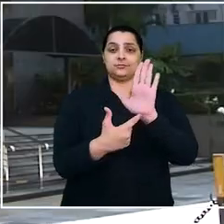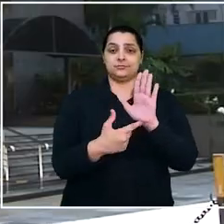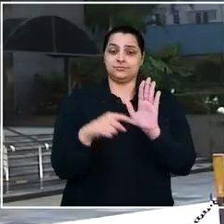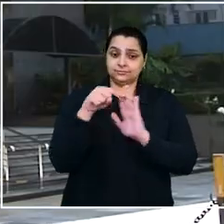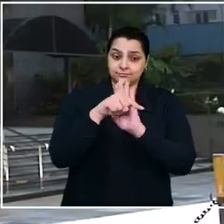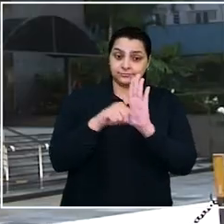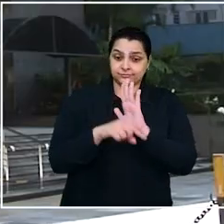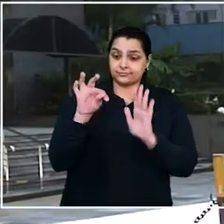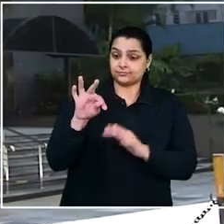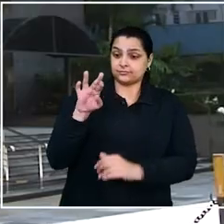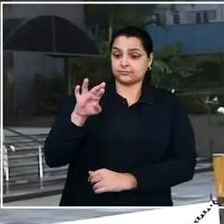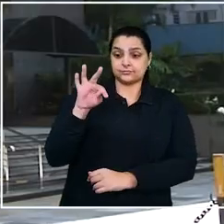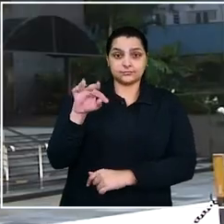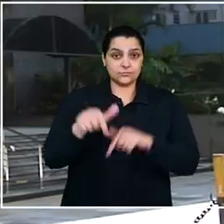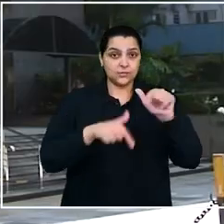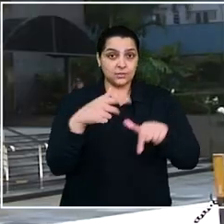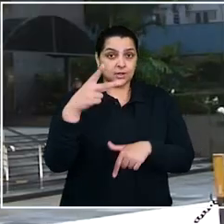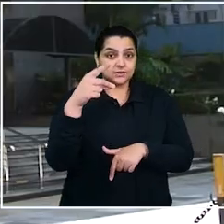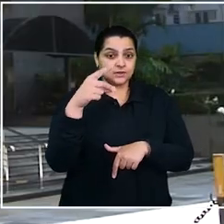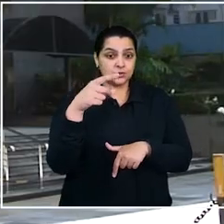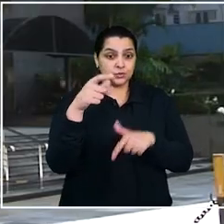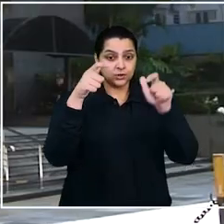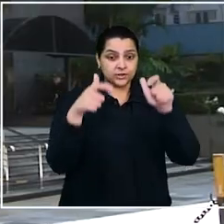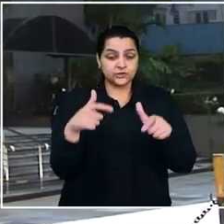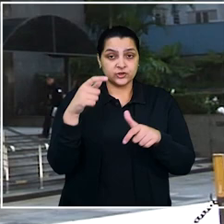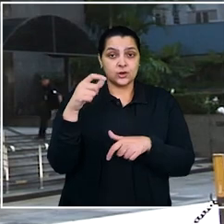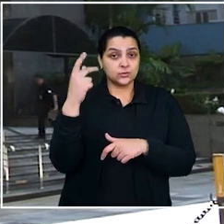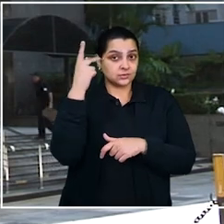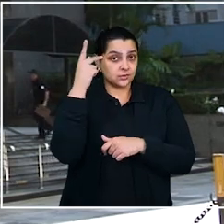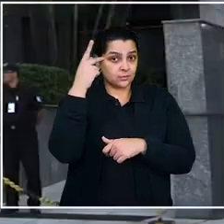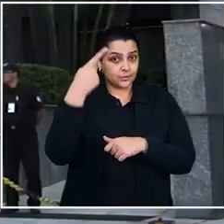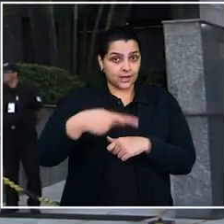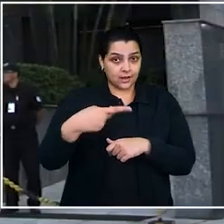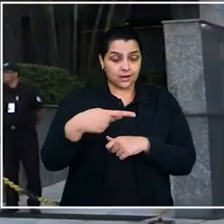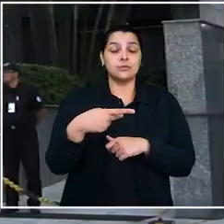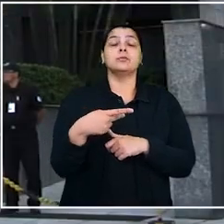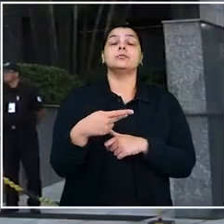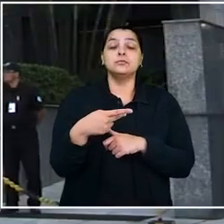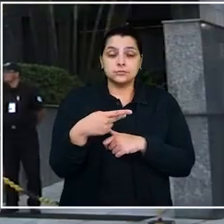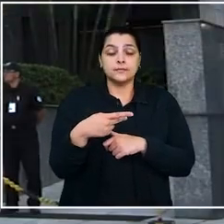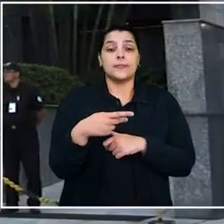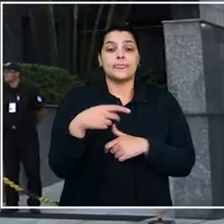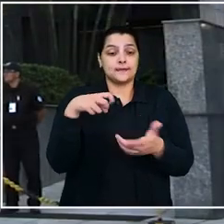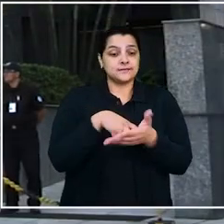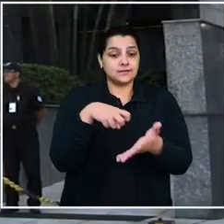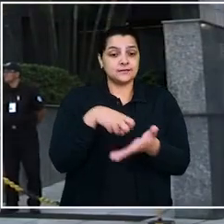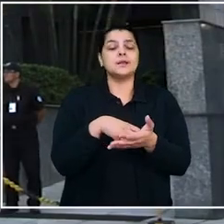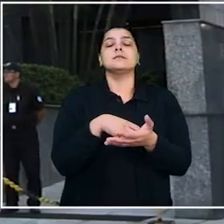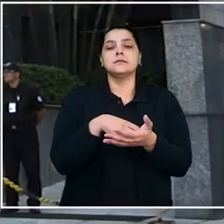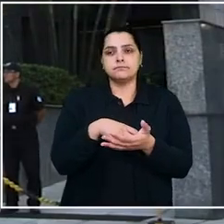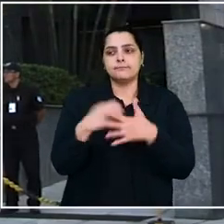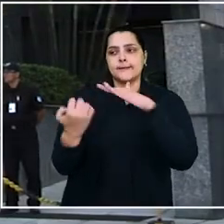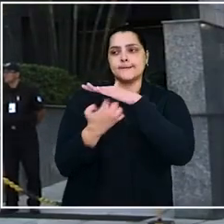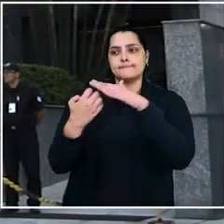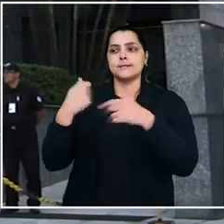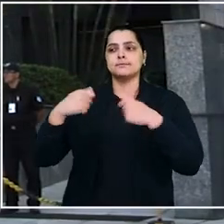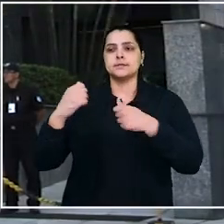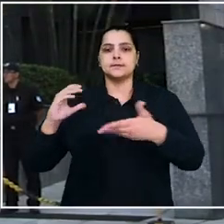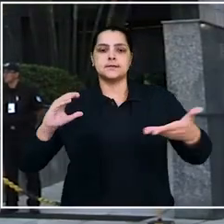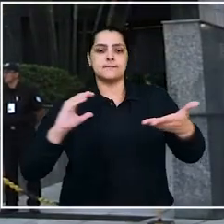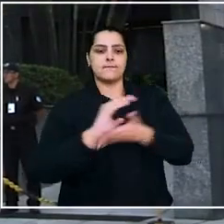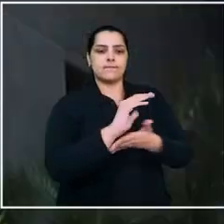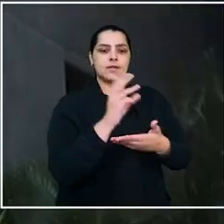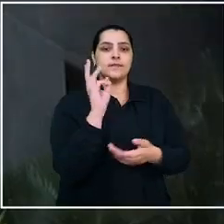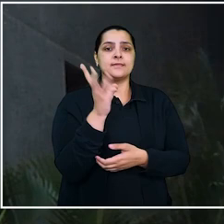Quando analisou o caso, o Tribunal Regional do Trabalho da 2ª Região em São Paulo reformou sentença de primeiro grau que havia condenado a empresa a